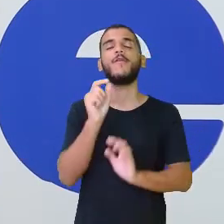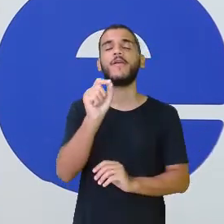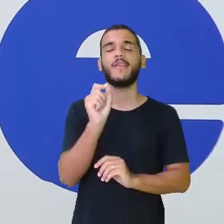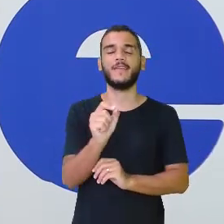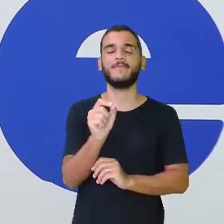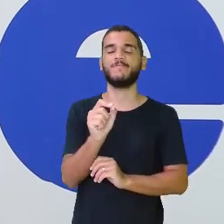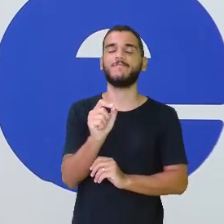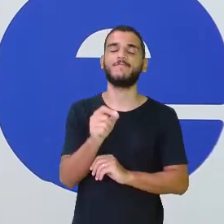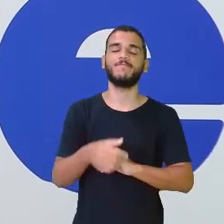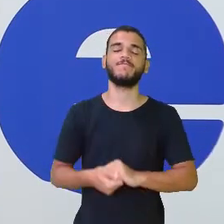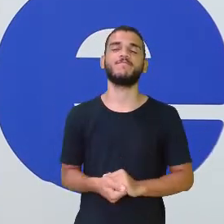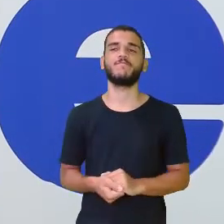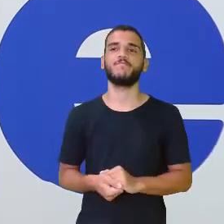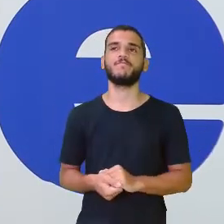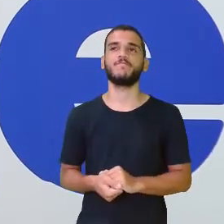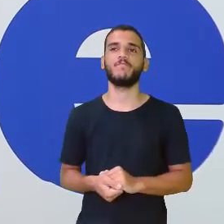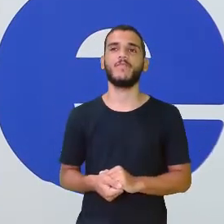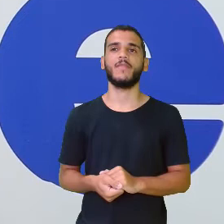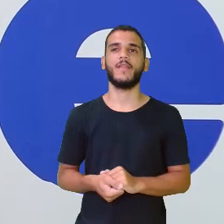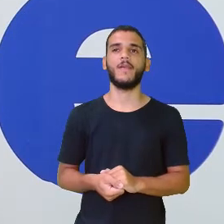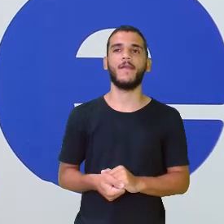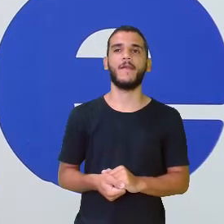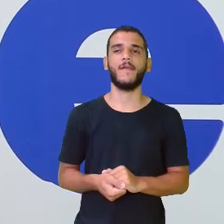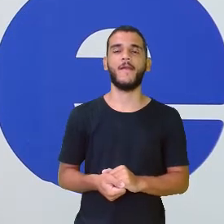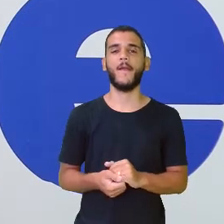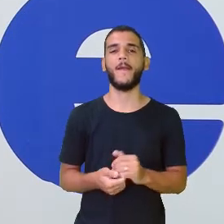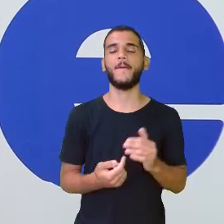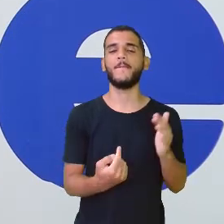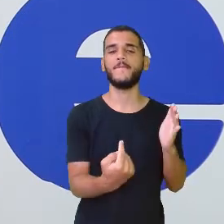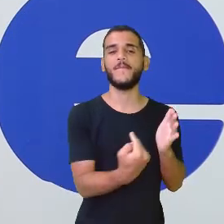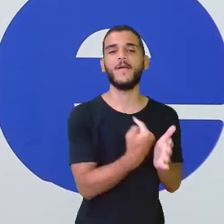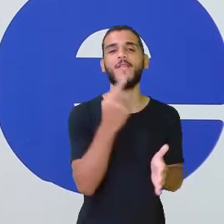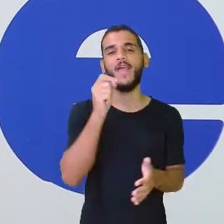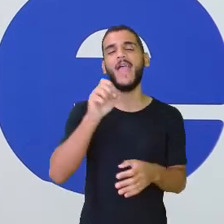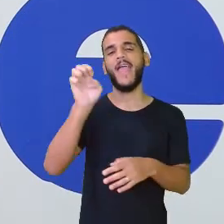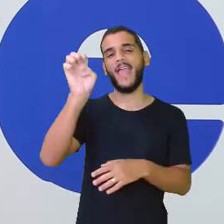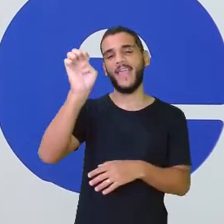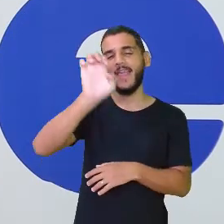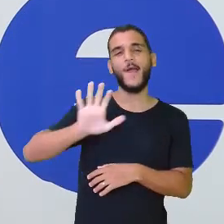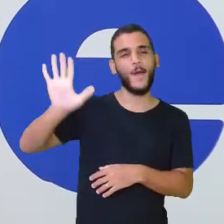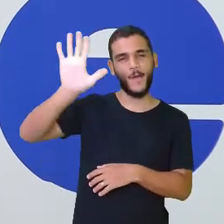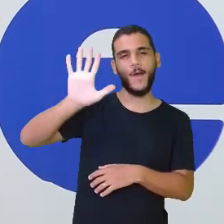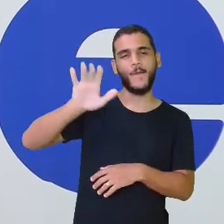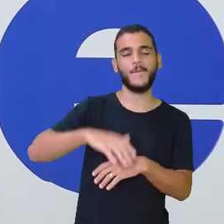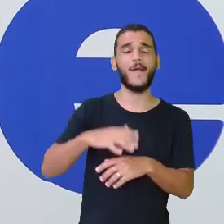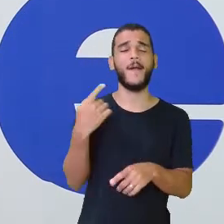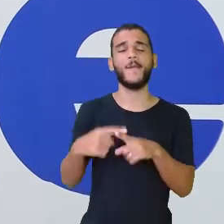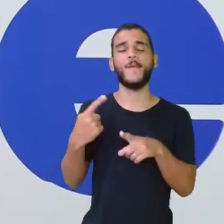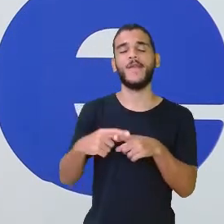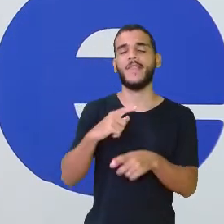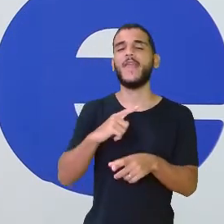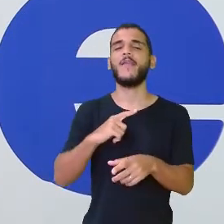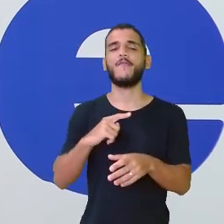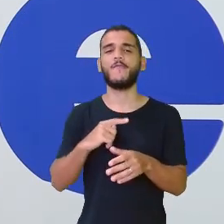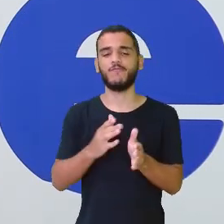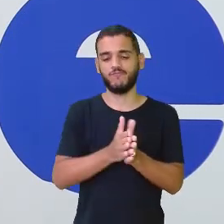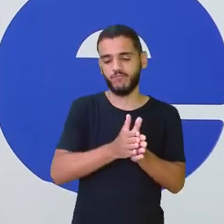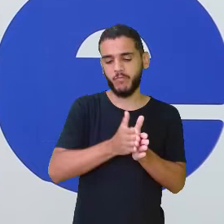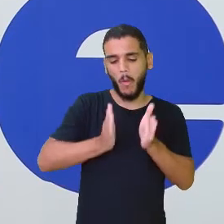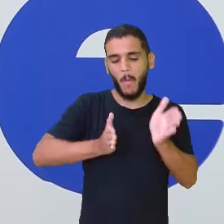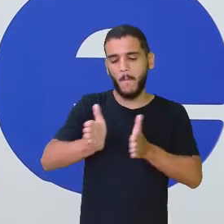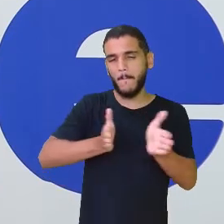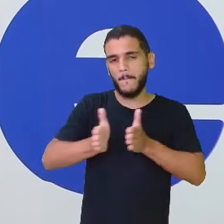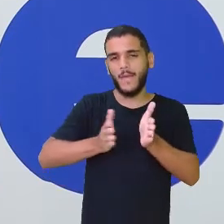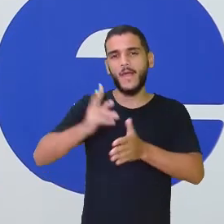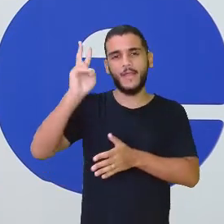na Europa. Porque, realmente, aconteceu um período da história. Alguns europeus vieram para